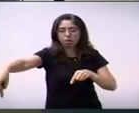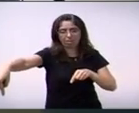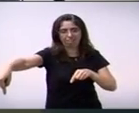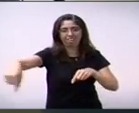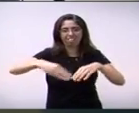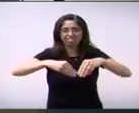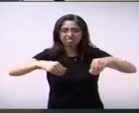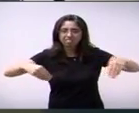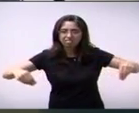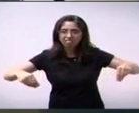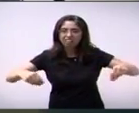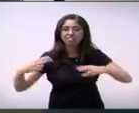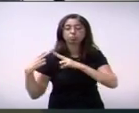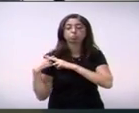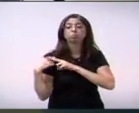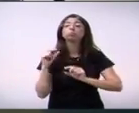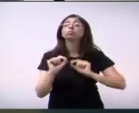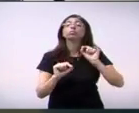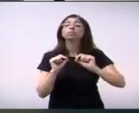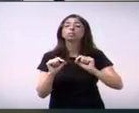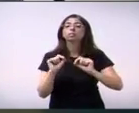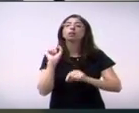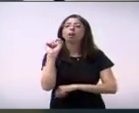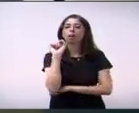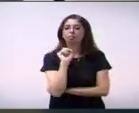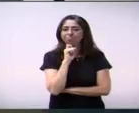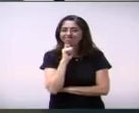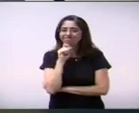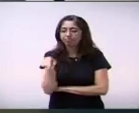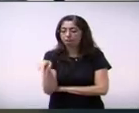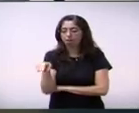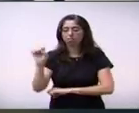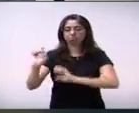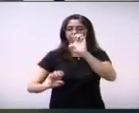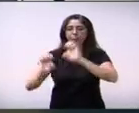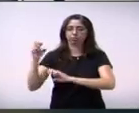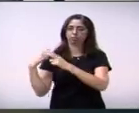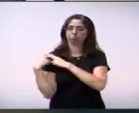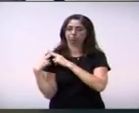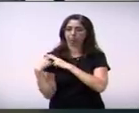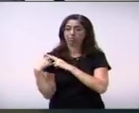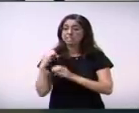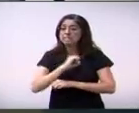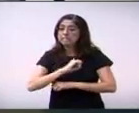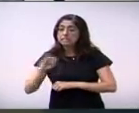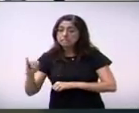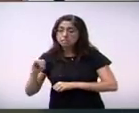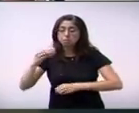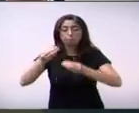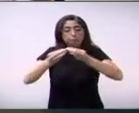responsabilidade único e exclusivo da empresa. E vou além.